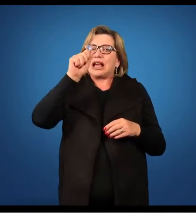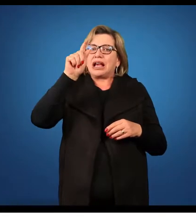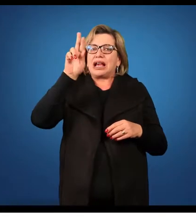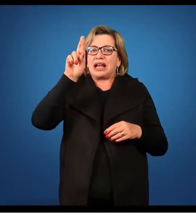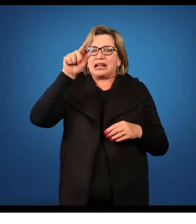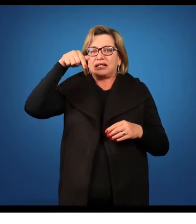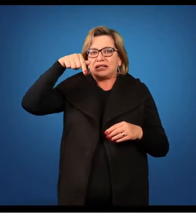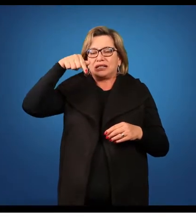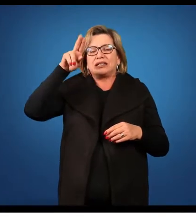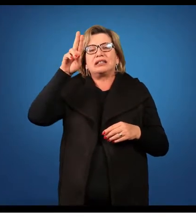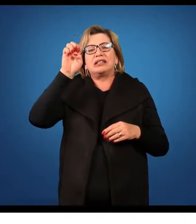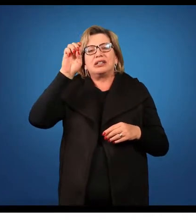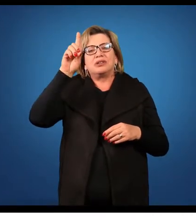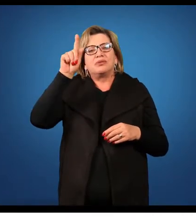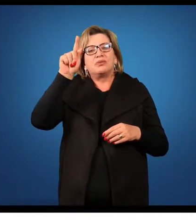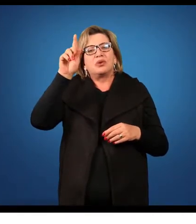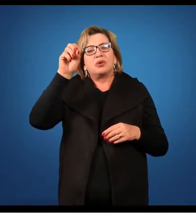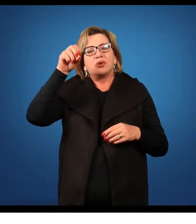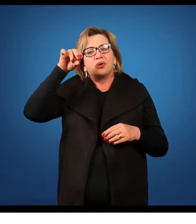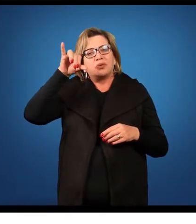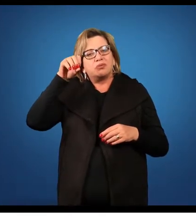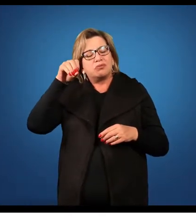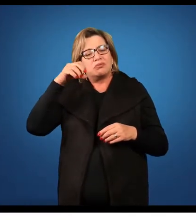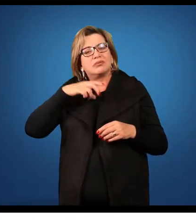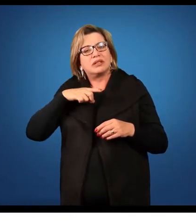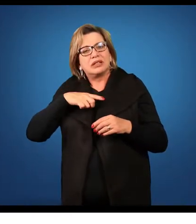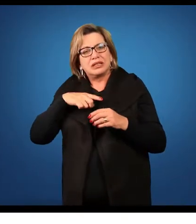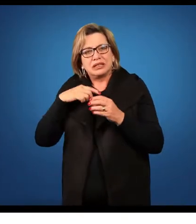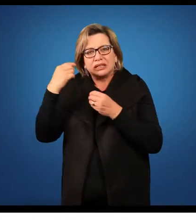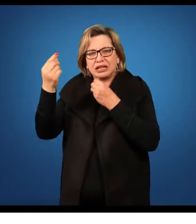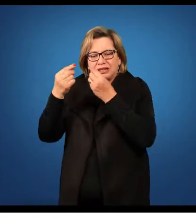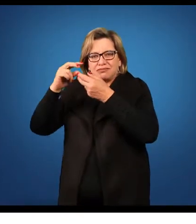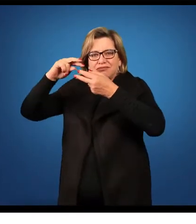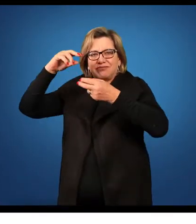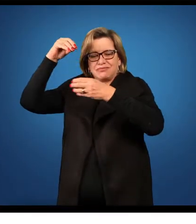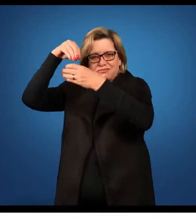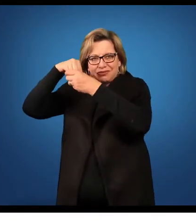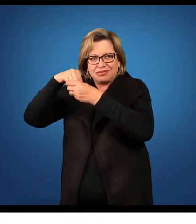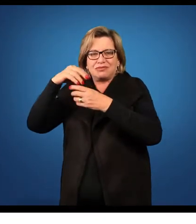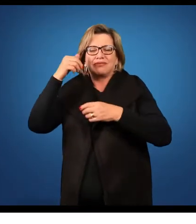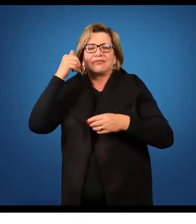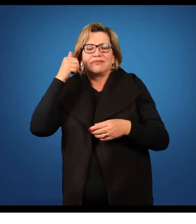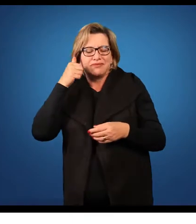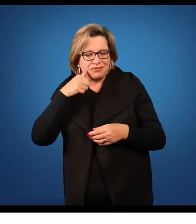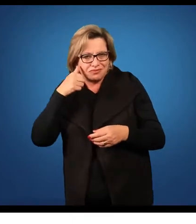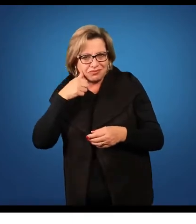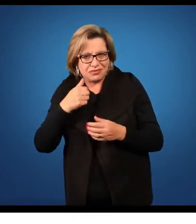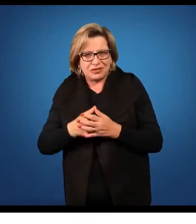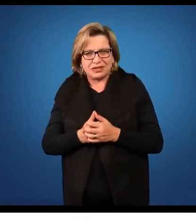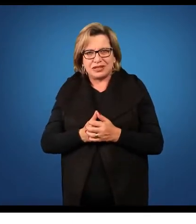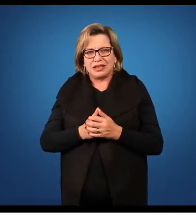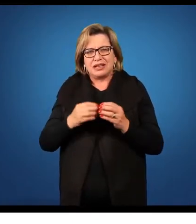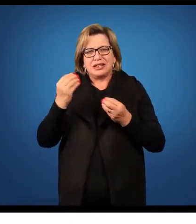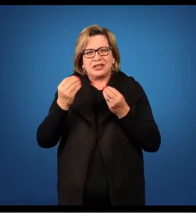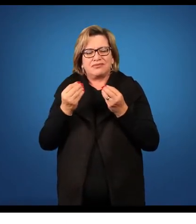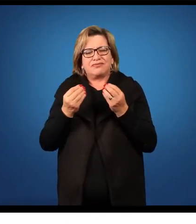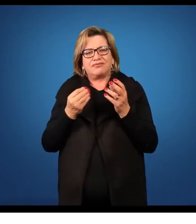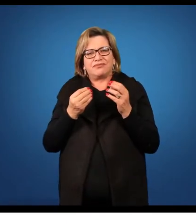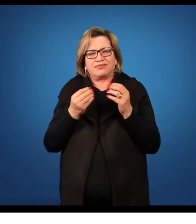dentro do arquegônio que é produzido o gameta feminino, oosfera. Na sua região